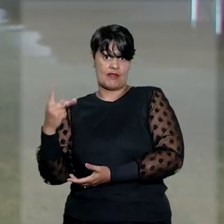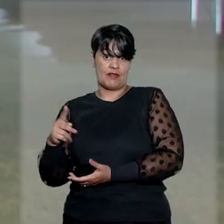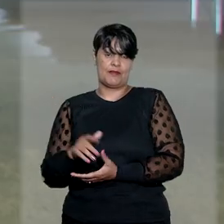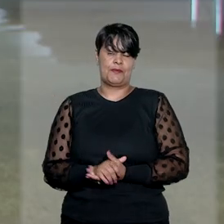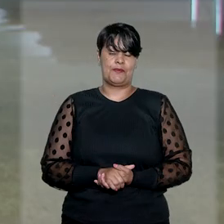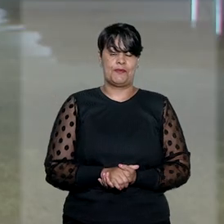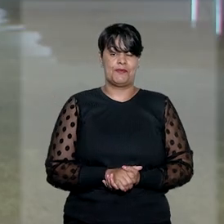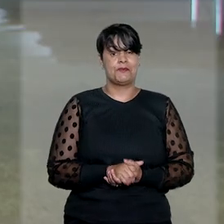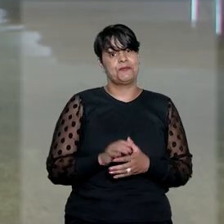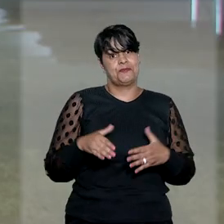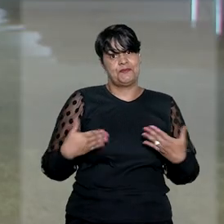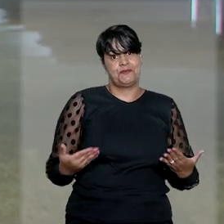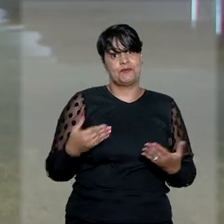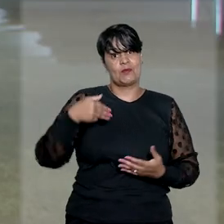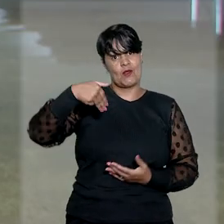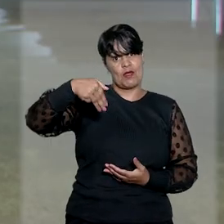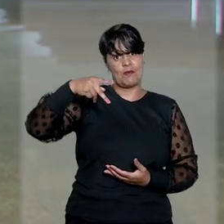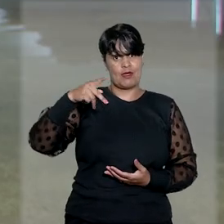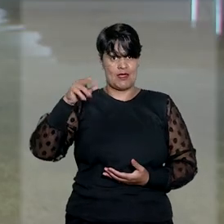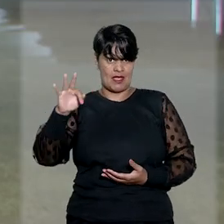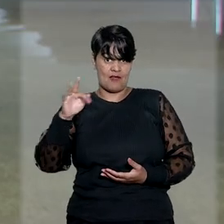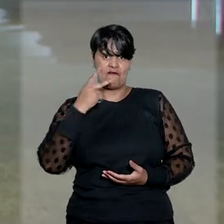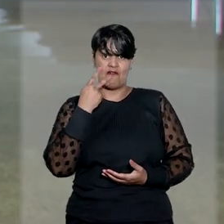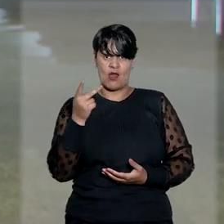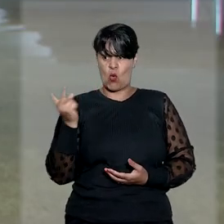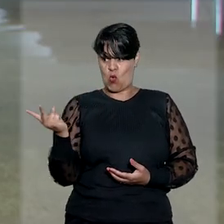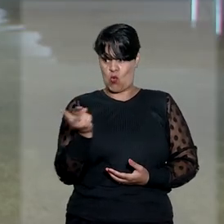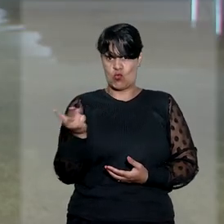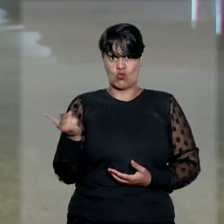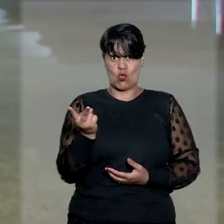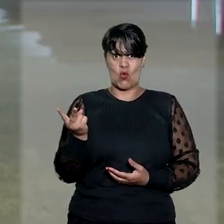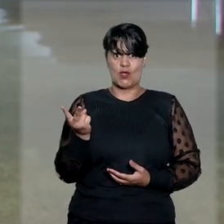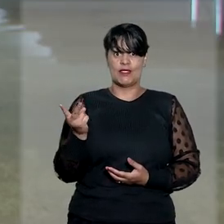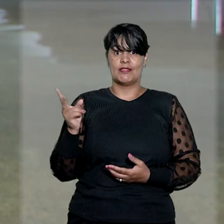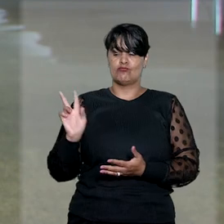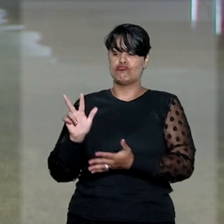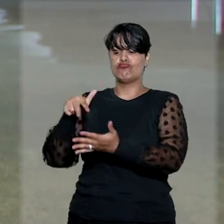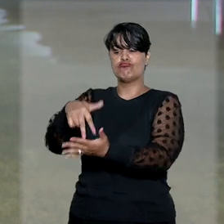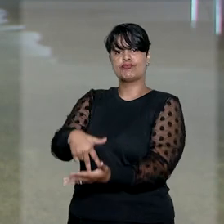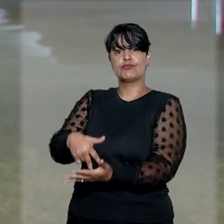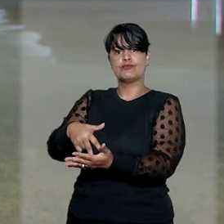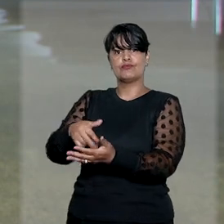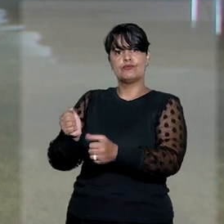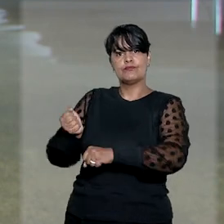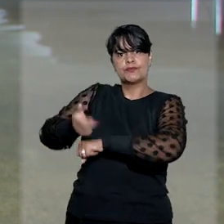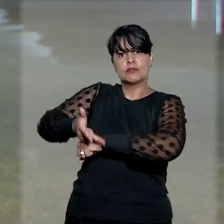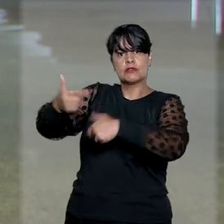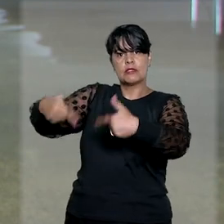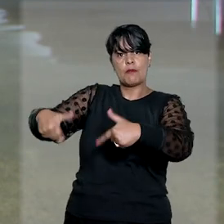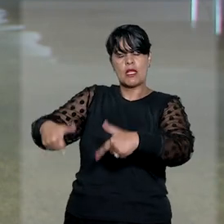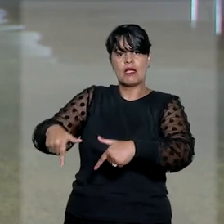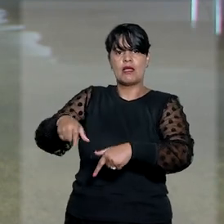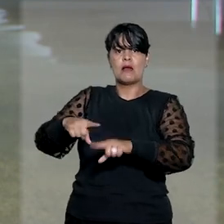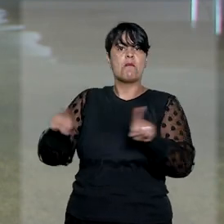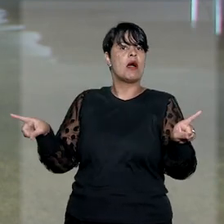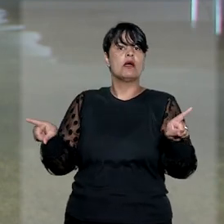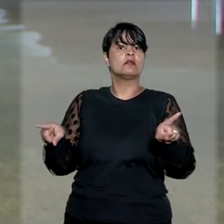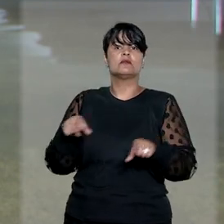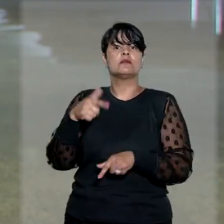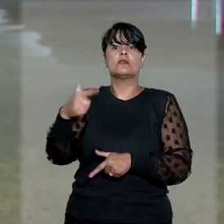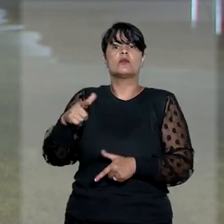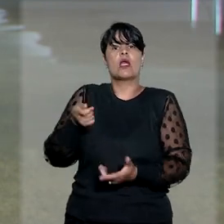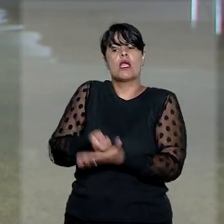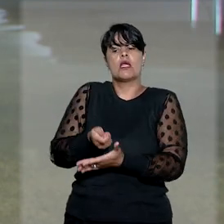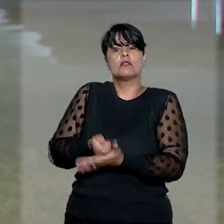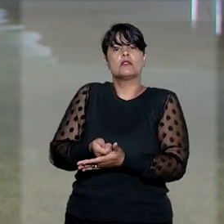De acordo com o Ministério Público Federal, os dois teriam sido nomeados como servidores fantasmas porque não haveria a exigência de que